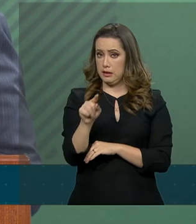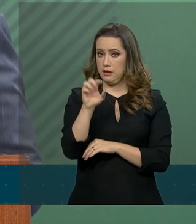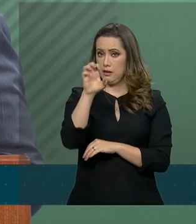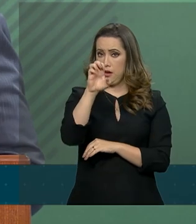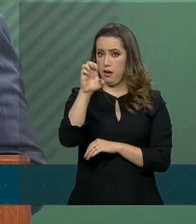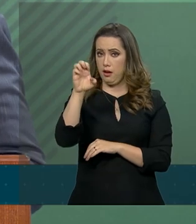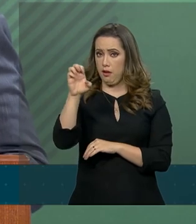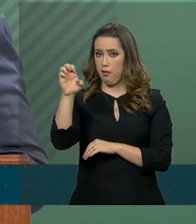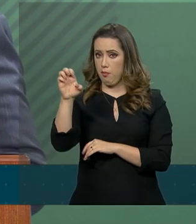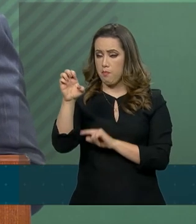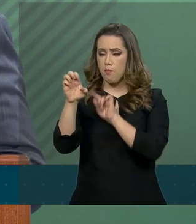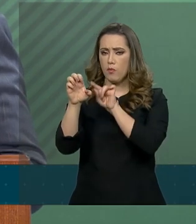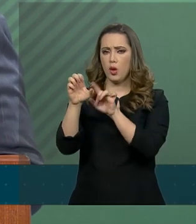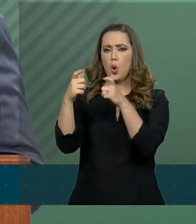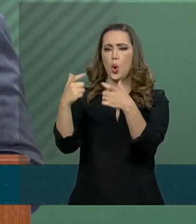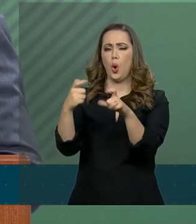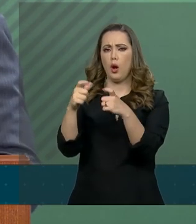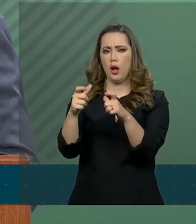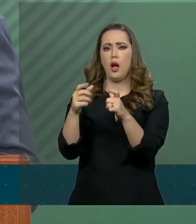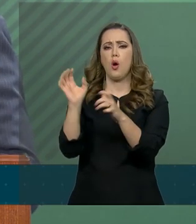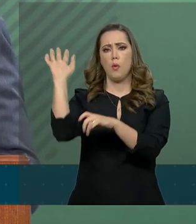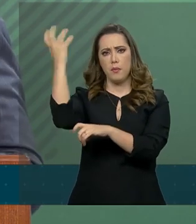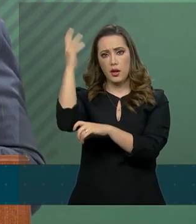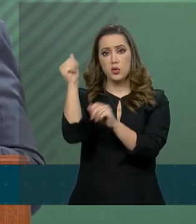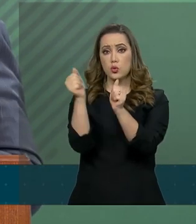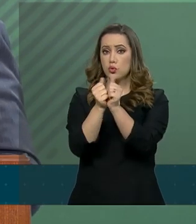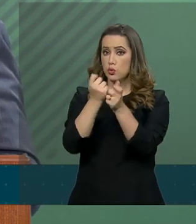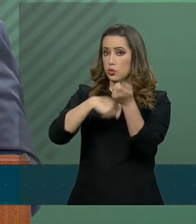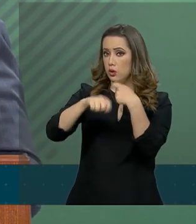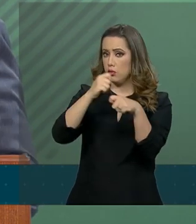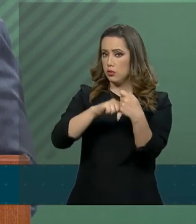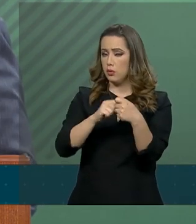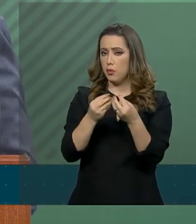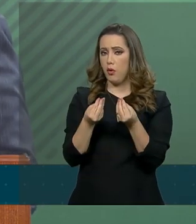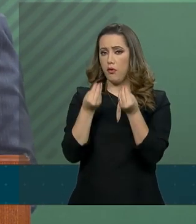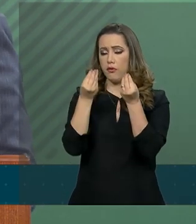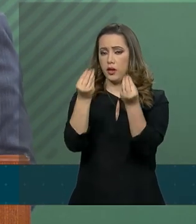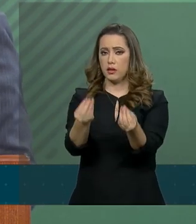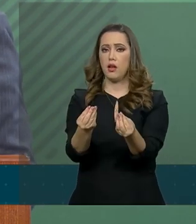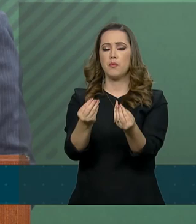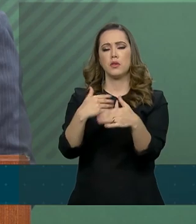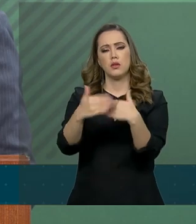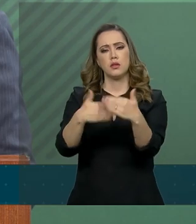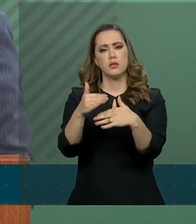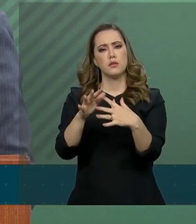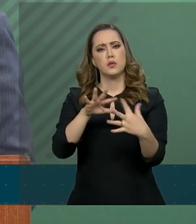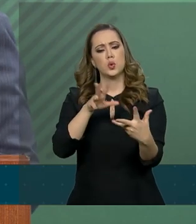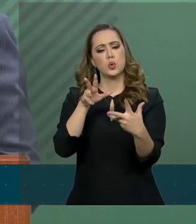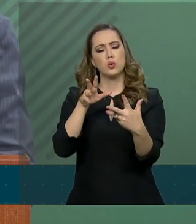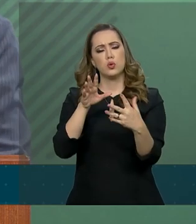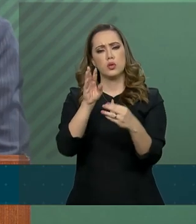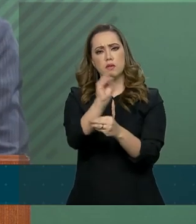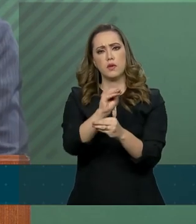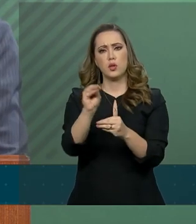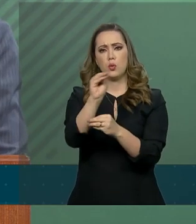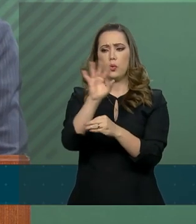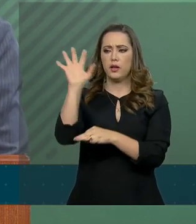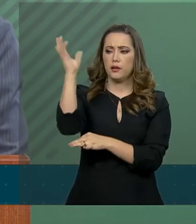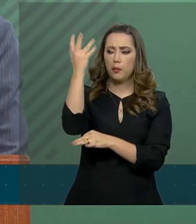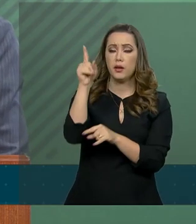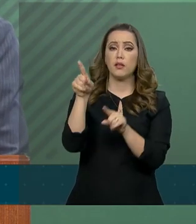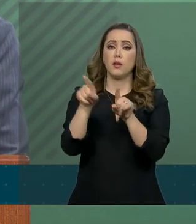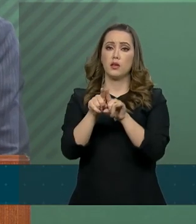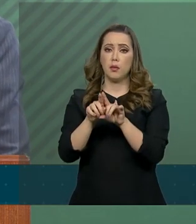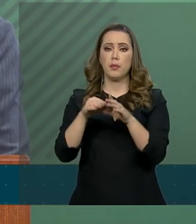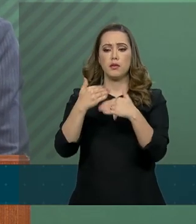Esse estudo deve trazer propostas para o desenvolvimento sustentável, com especial atenção aos cuidados ambientais.